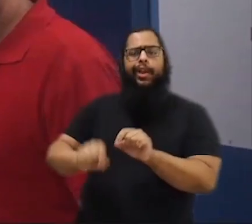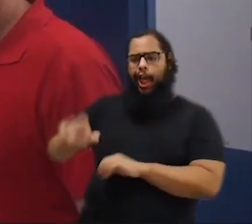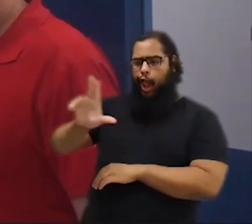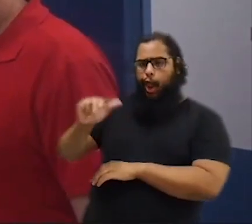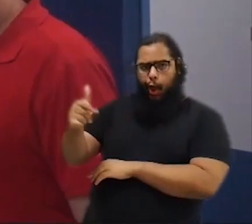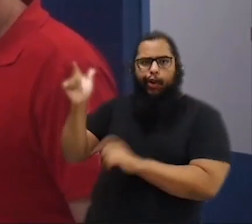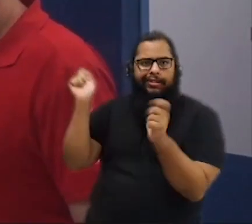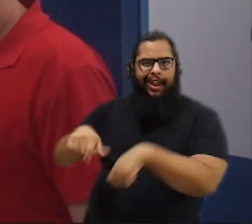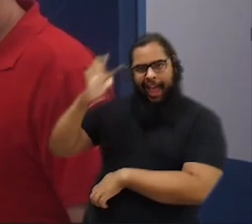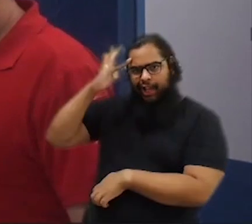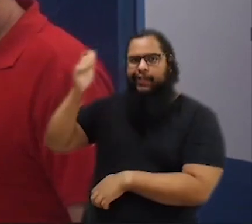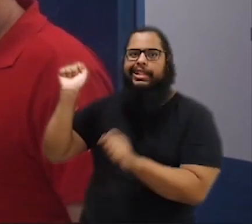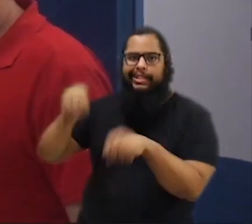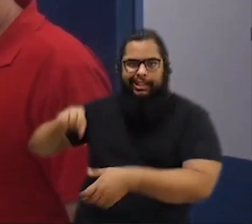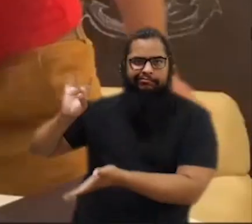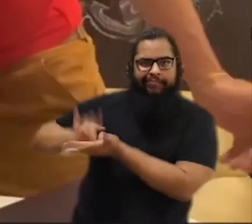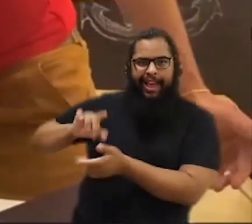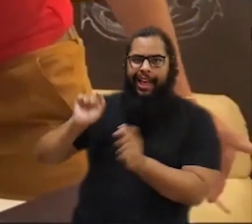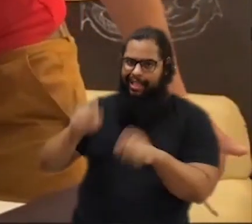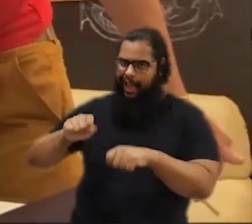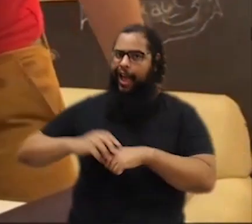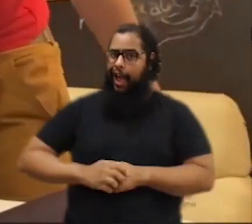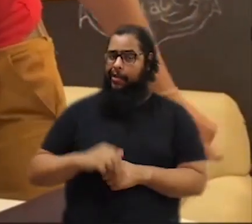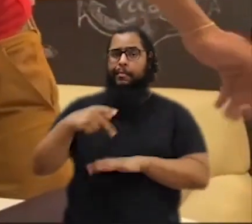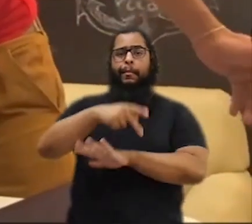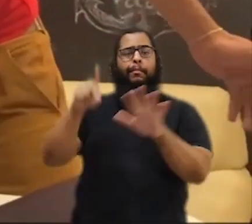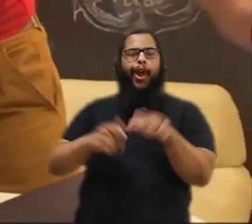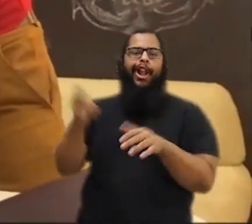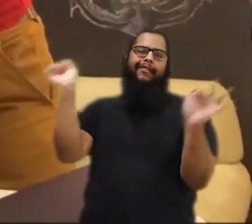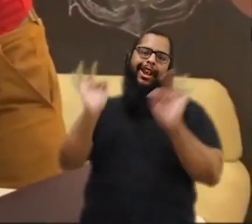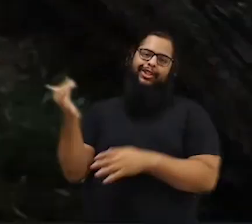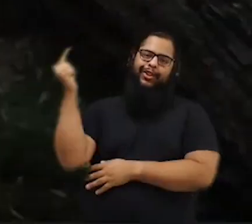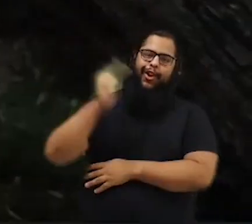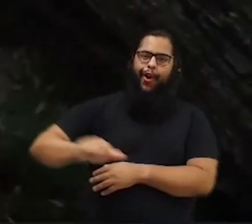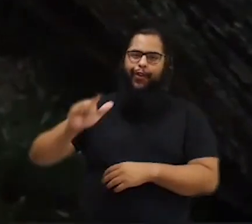o London dá jeito. É a Poli feliz de novo.